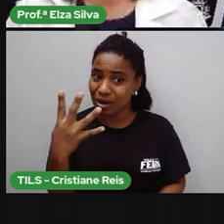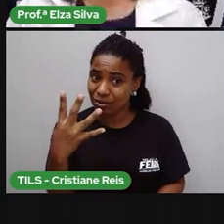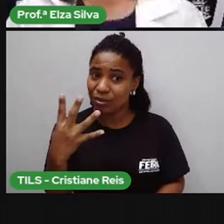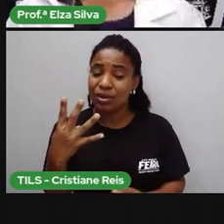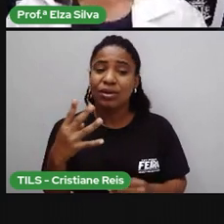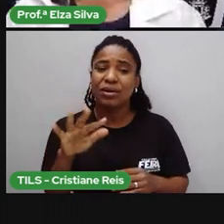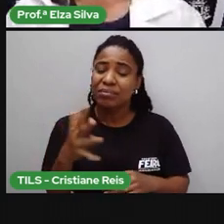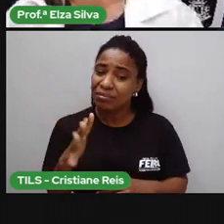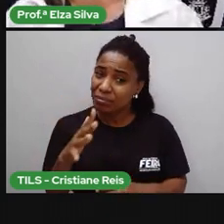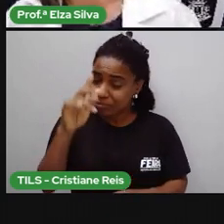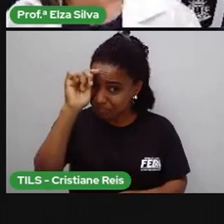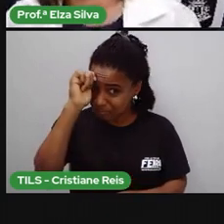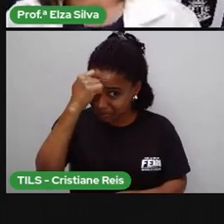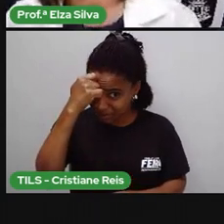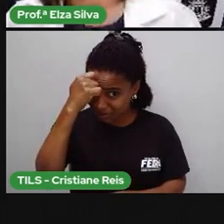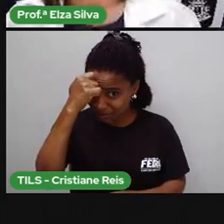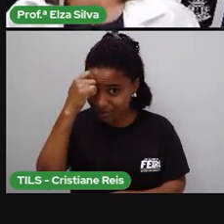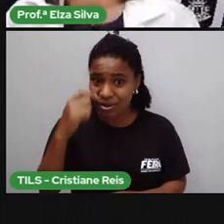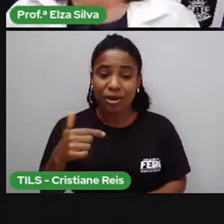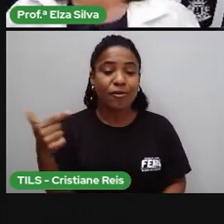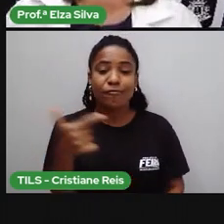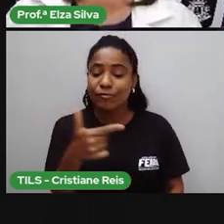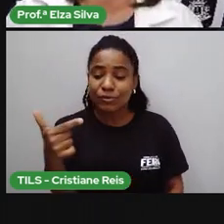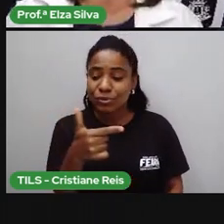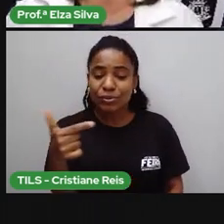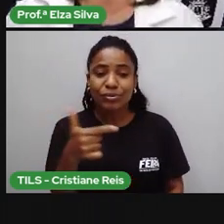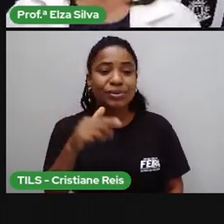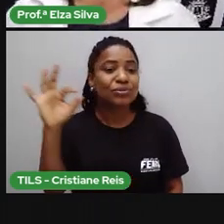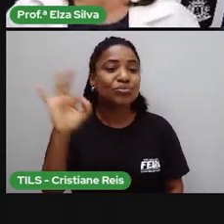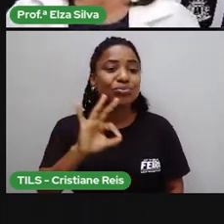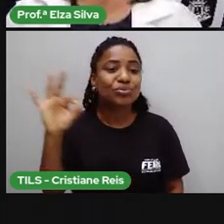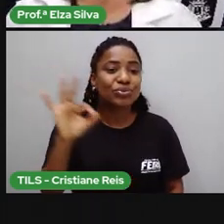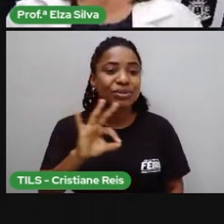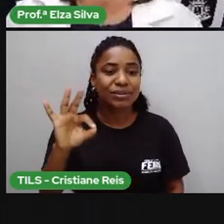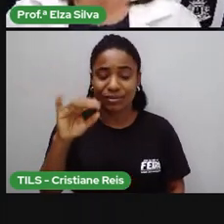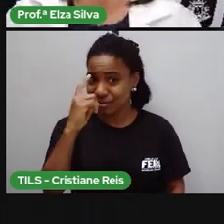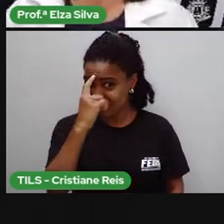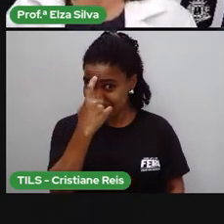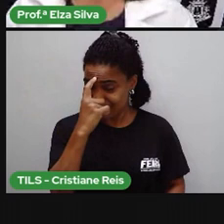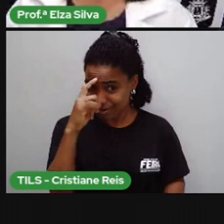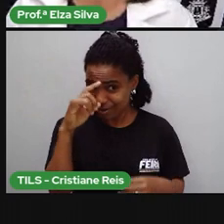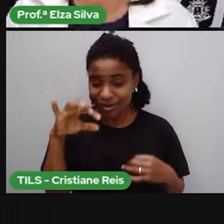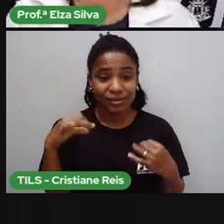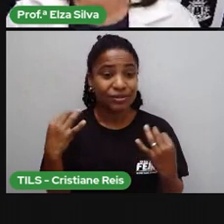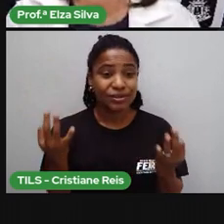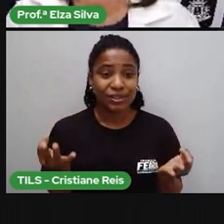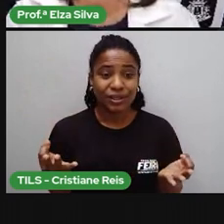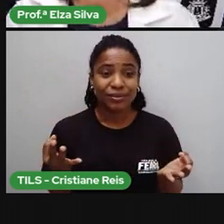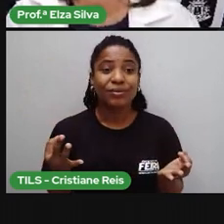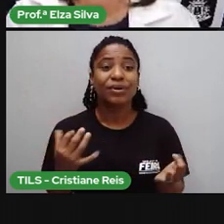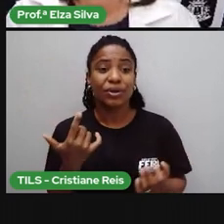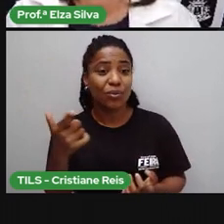E 22% são indianos. E 19% sul-africanos de cor.